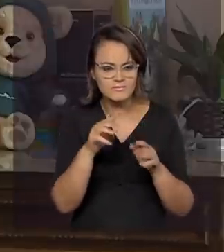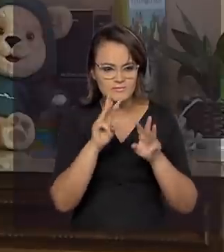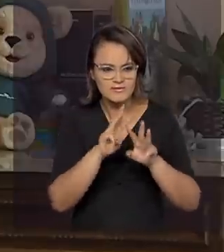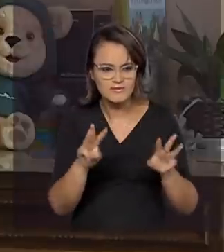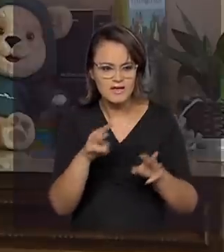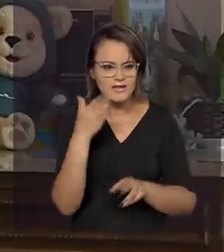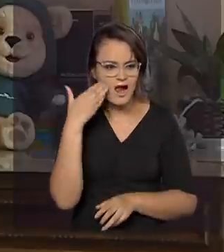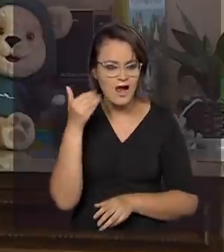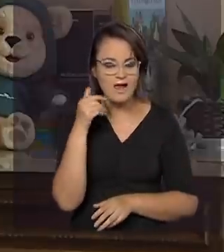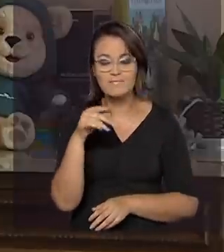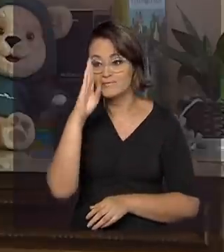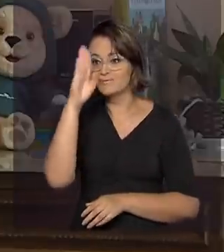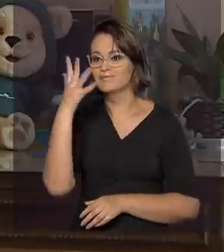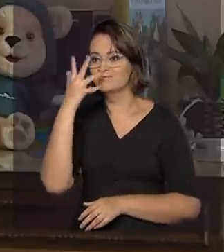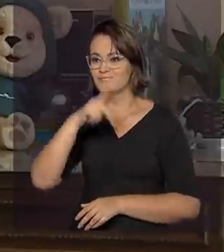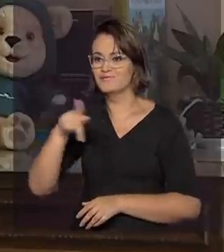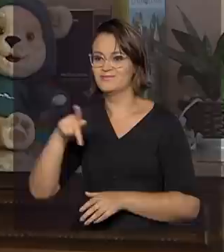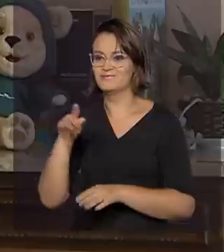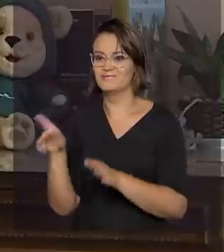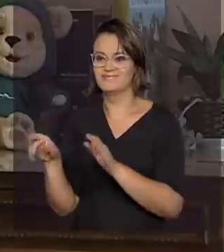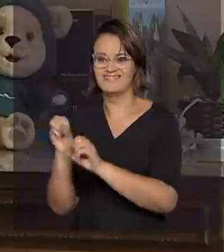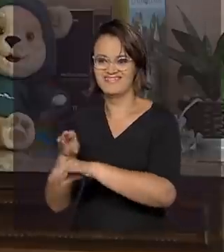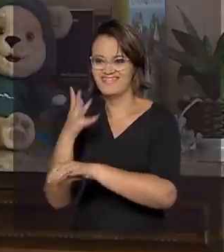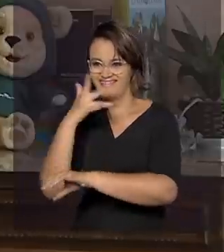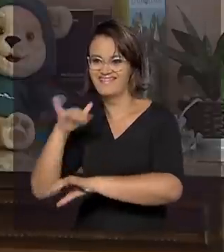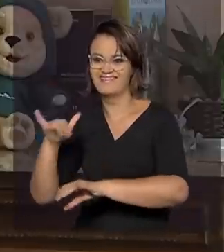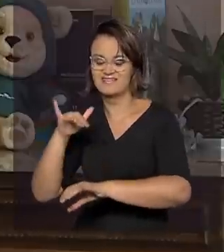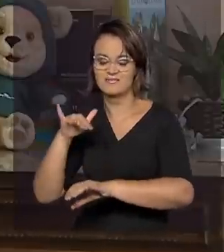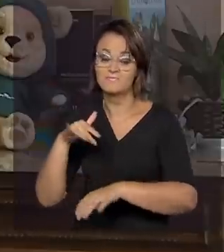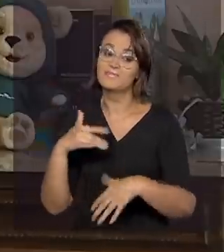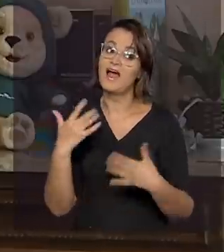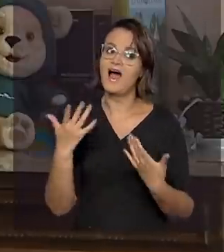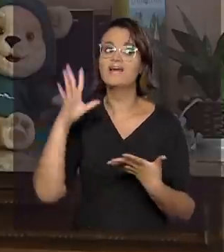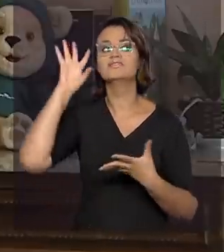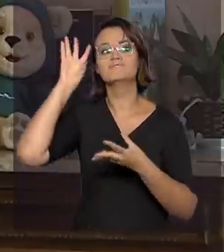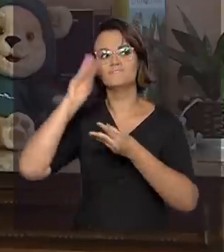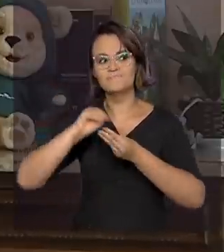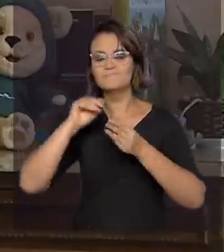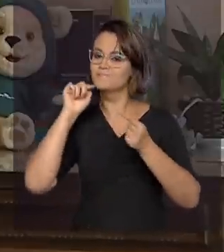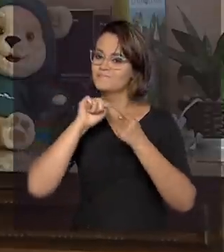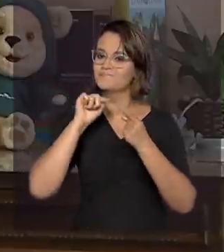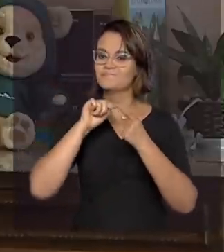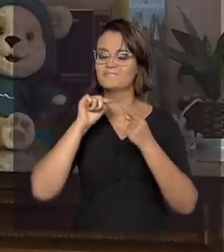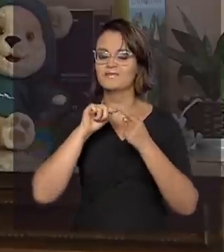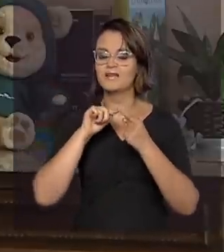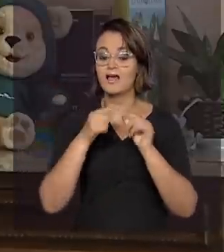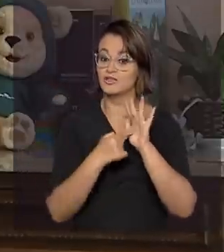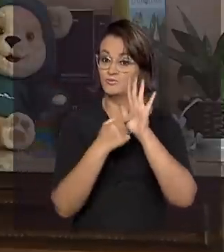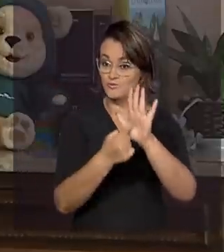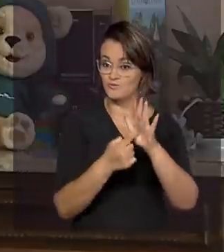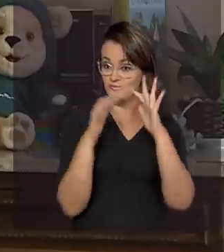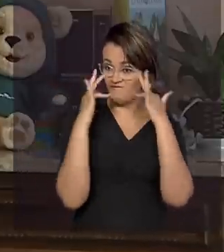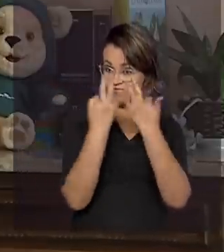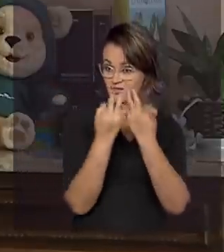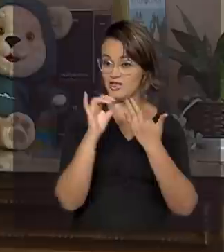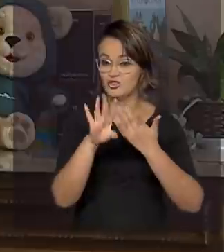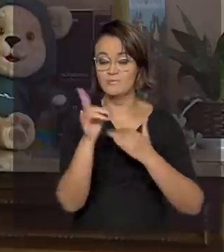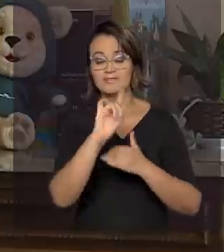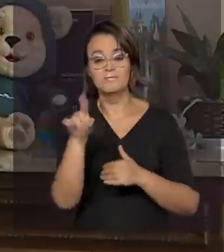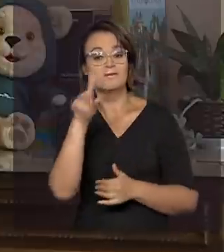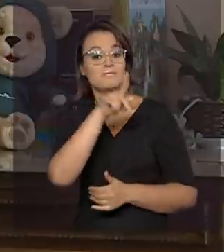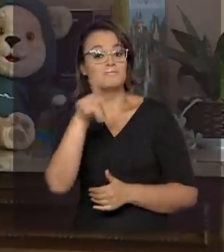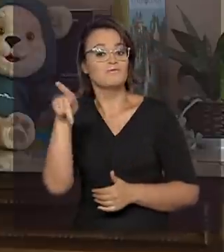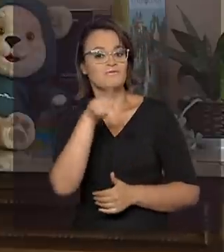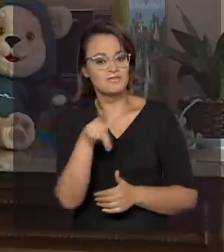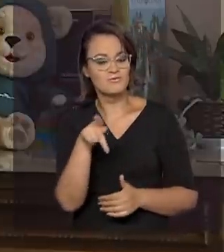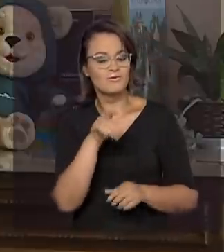Os professores, sobretudo, da Educação Infantil. Então, pensando nisso, nós apresentamos, não só às famílias, mas também aos professores